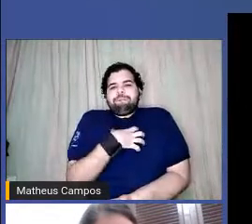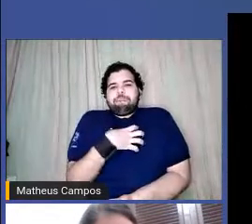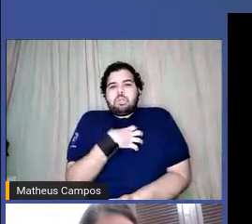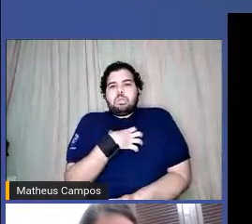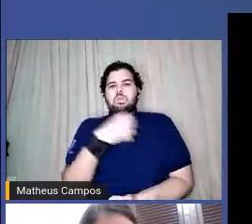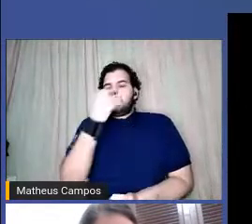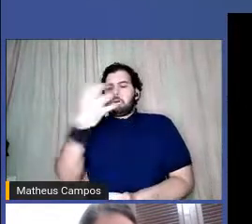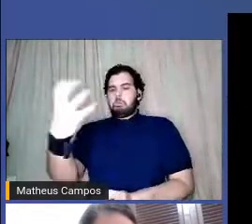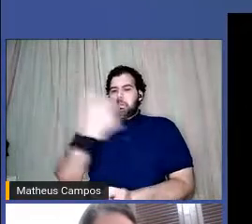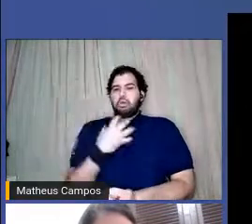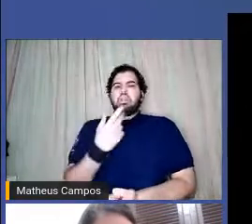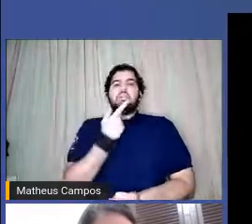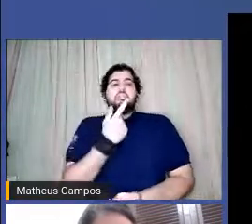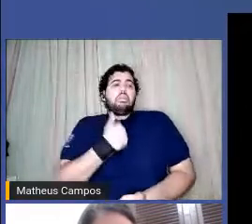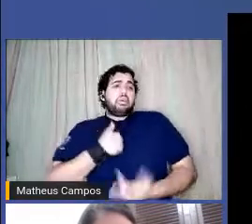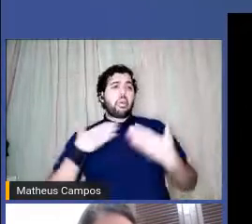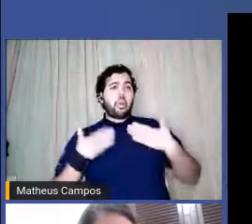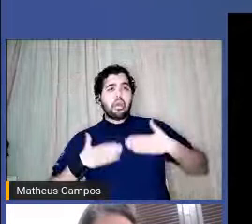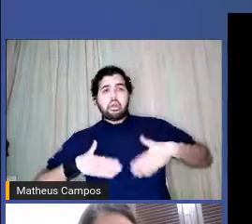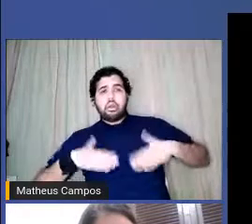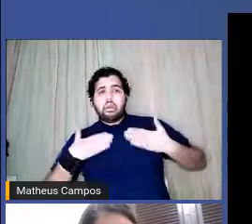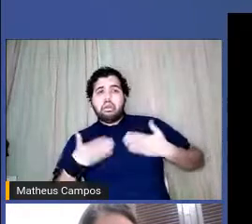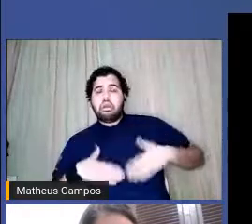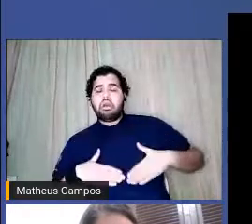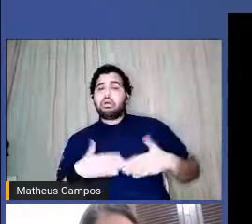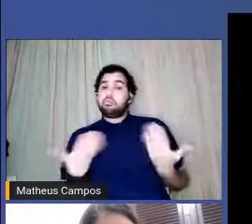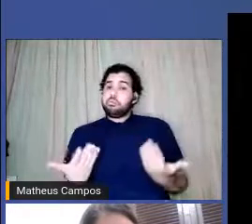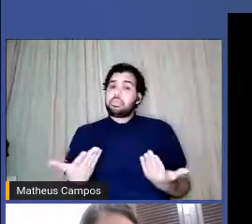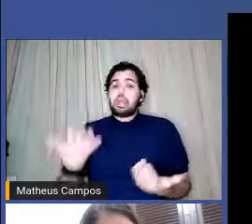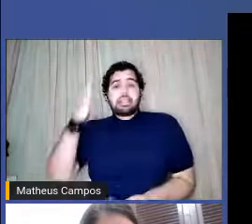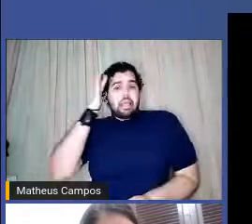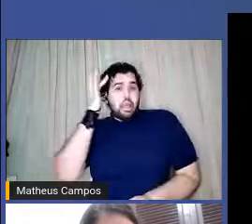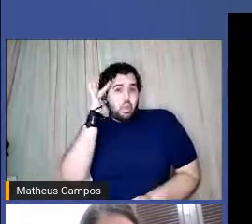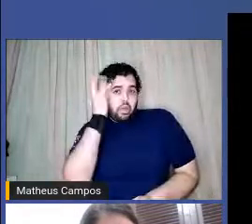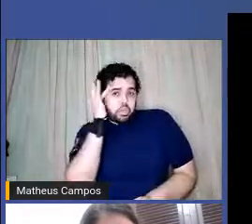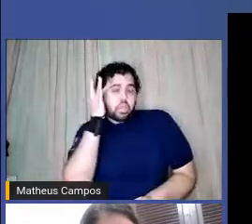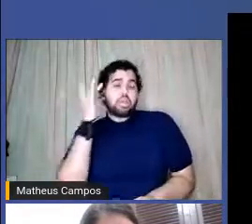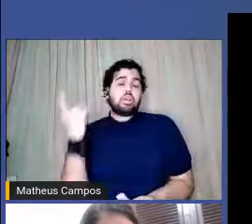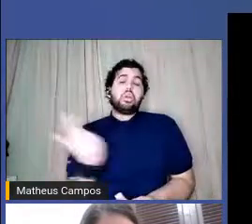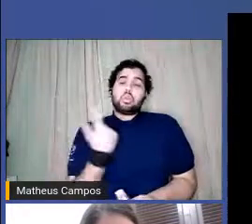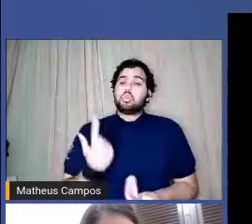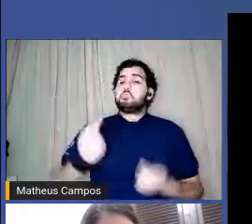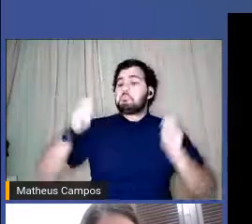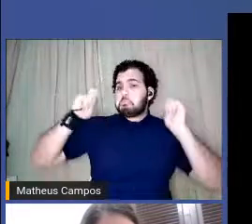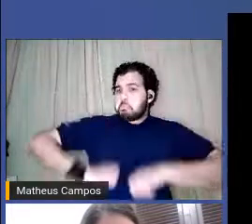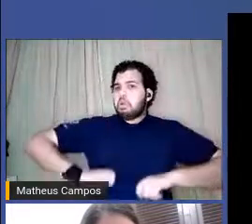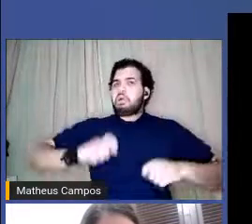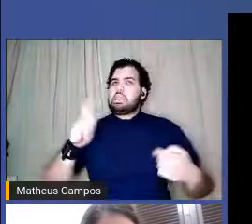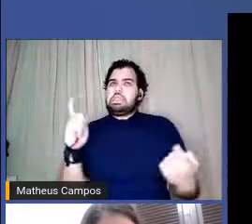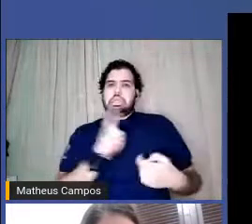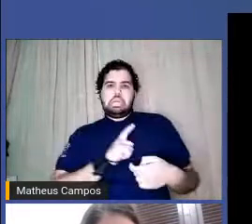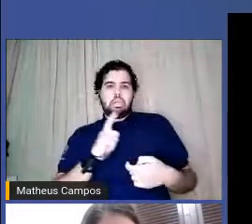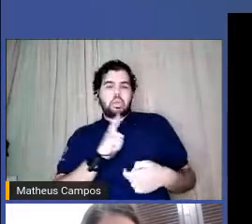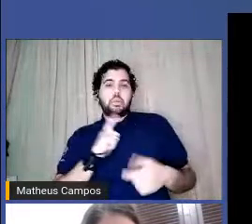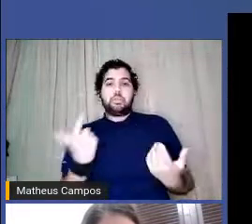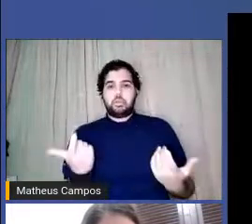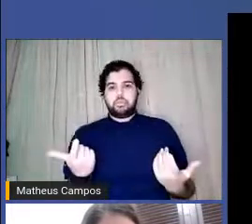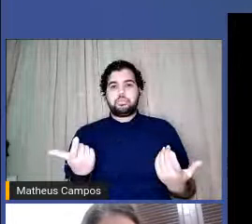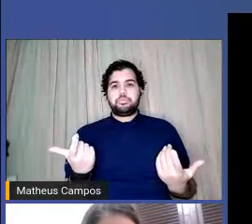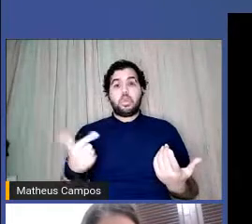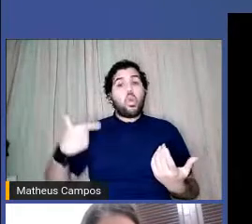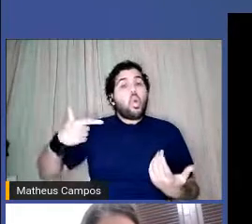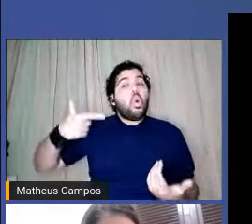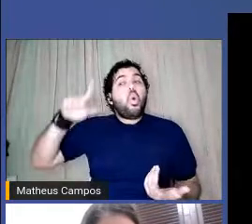calma demais, né, e pensar que a gente pode ter uma outra maneira